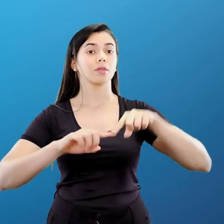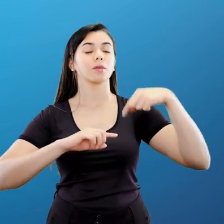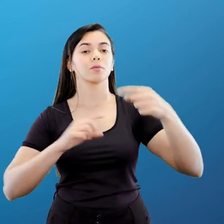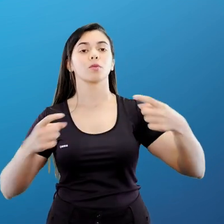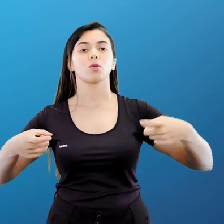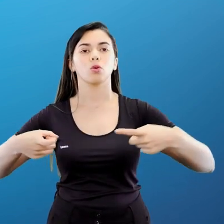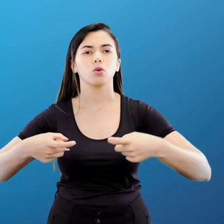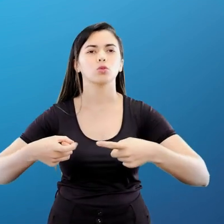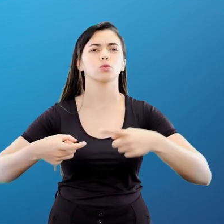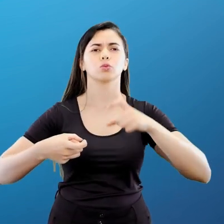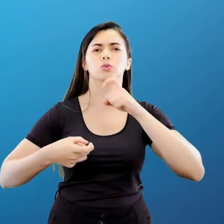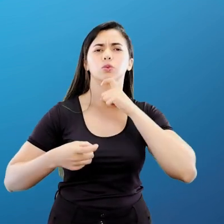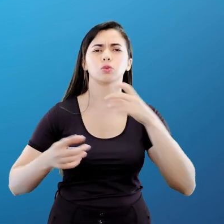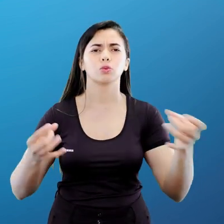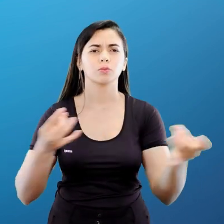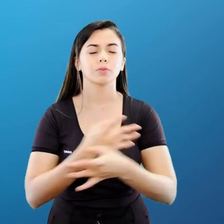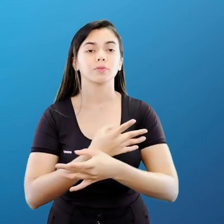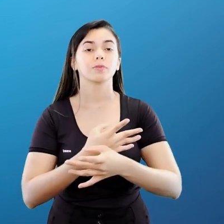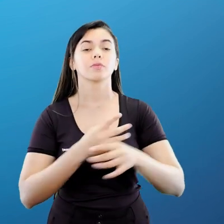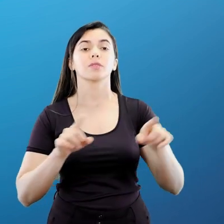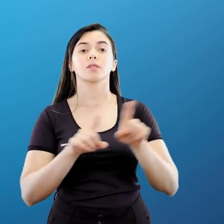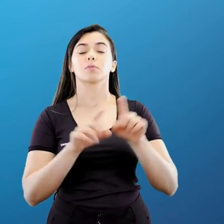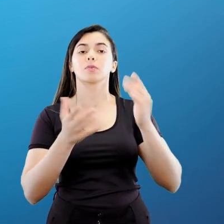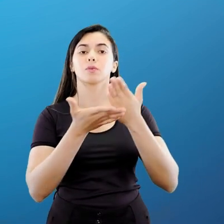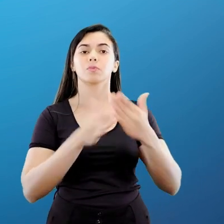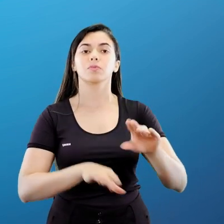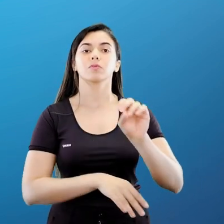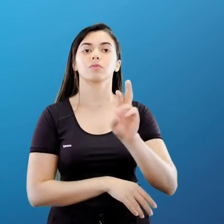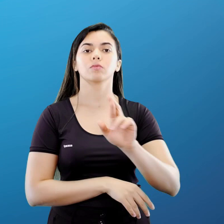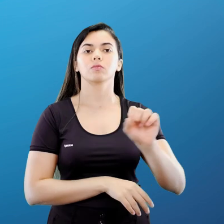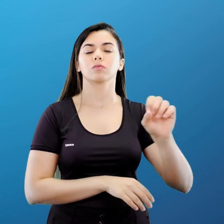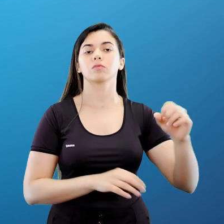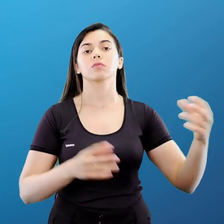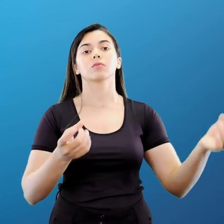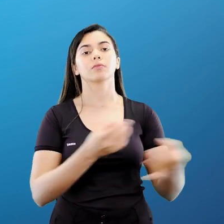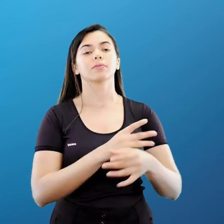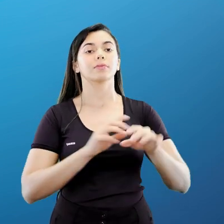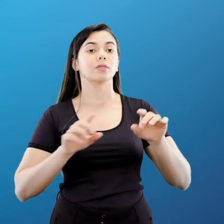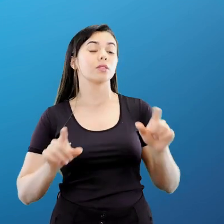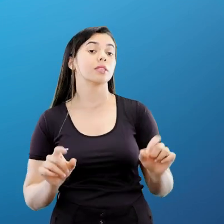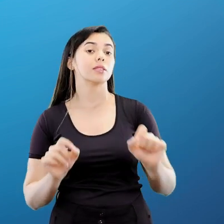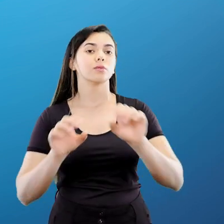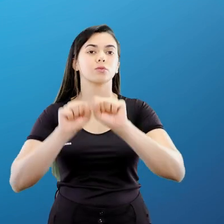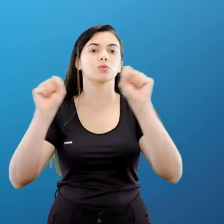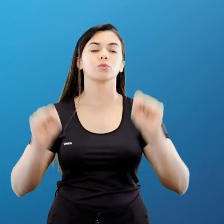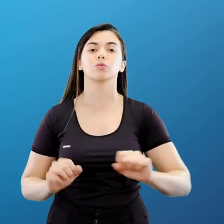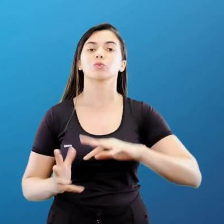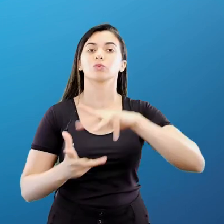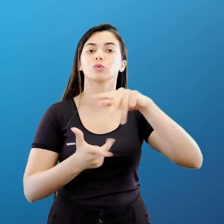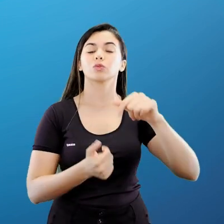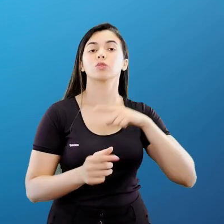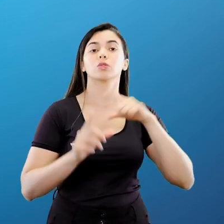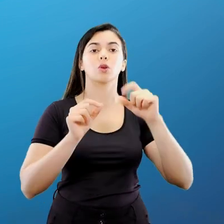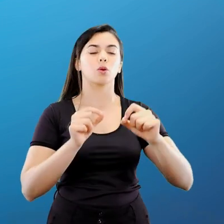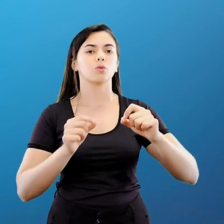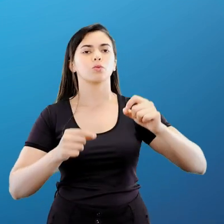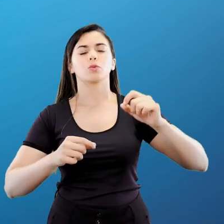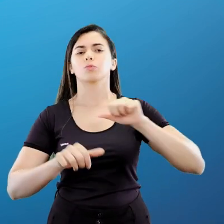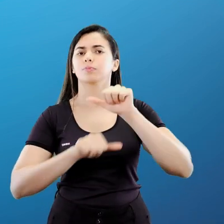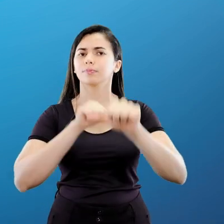da Guerra Fria e a dissolução da União Soviética, o sistema internacional passou por mudanças